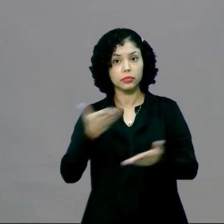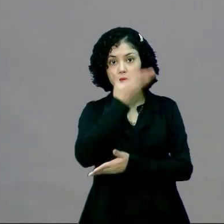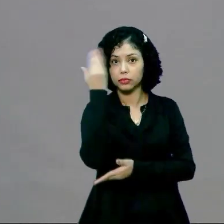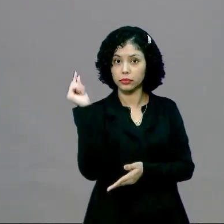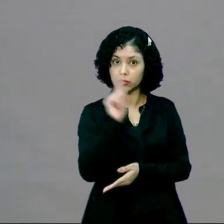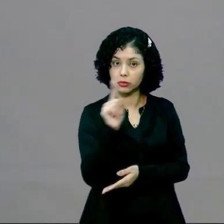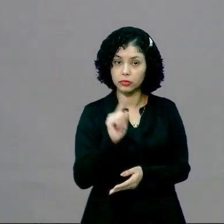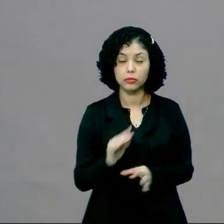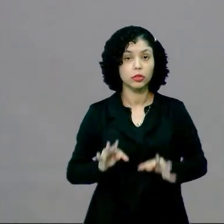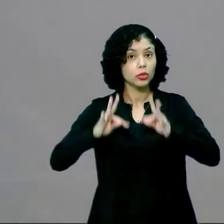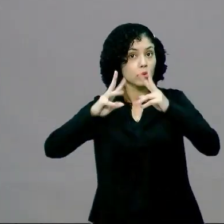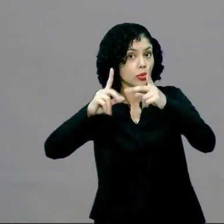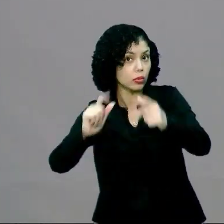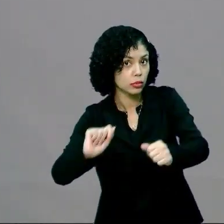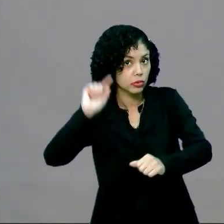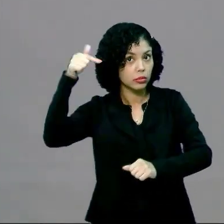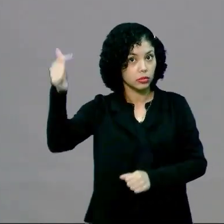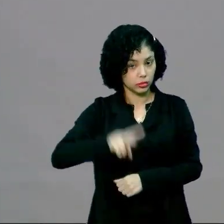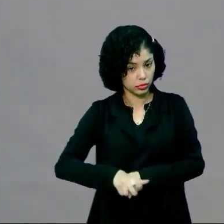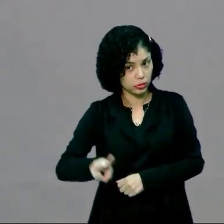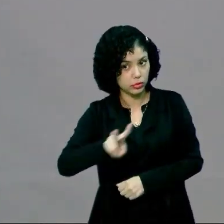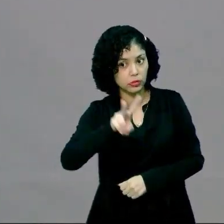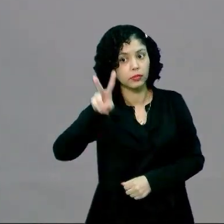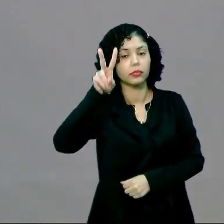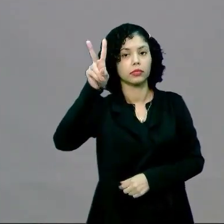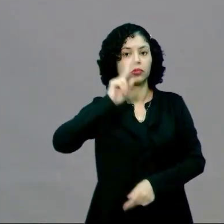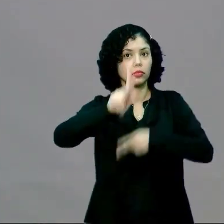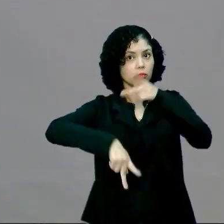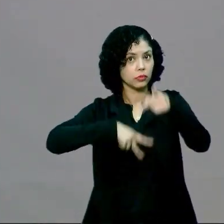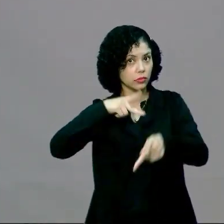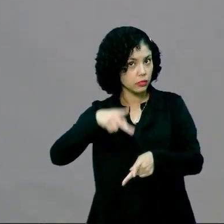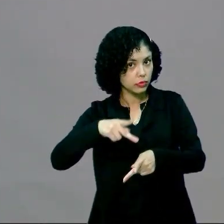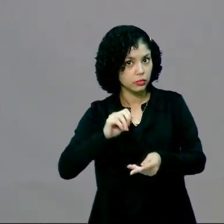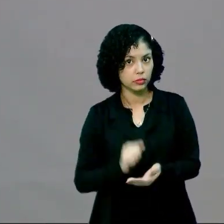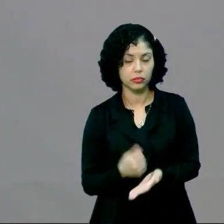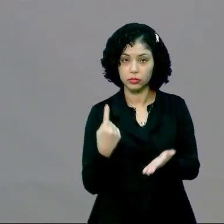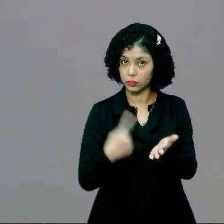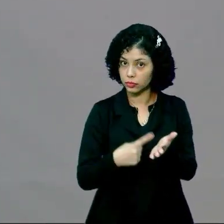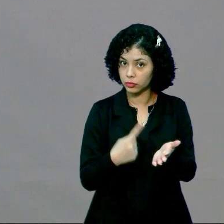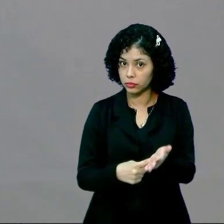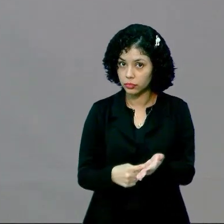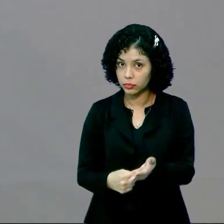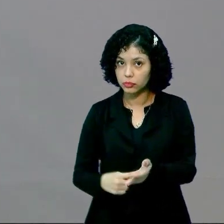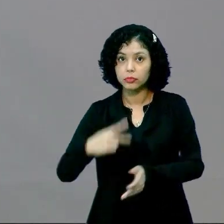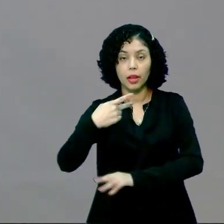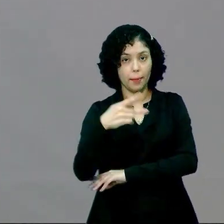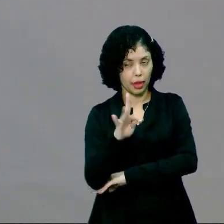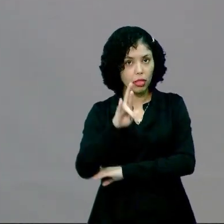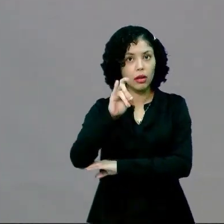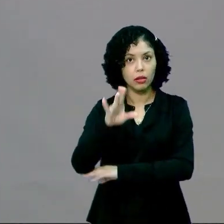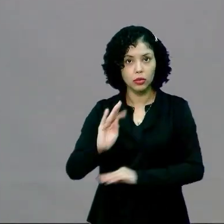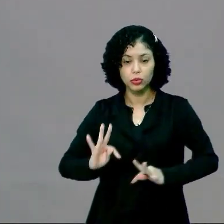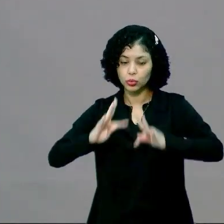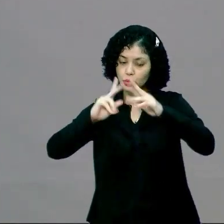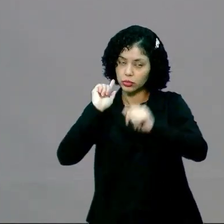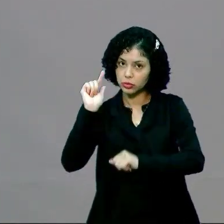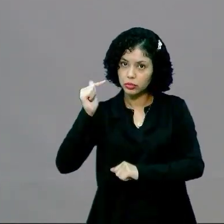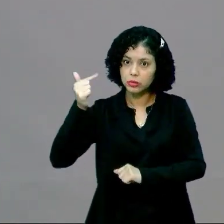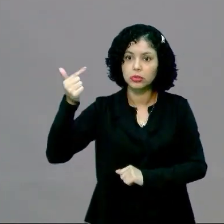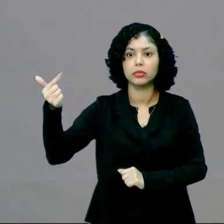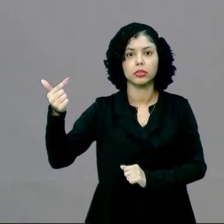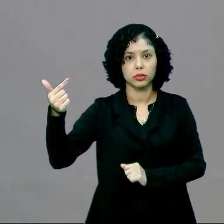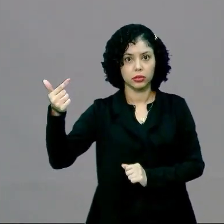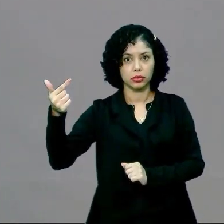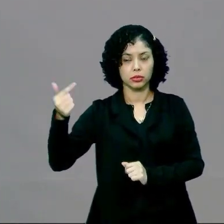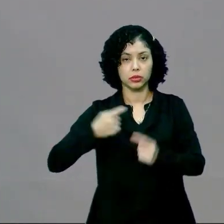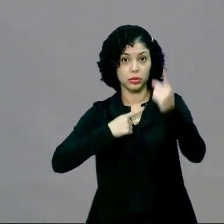não se esqueça, tudo aquilo que tem valor para um povo é considerado patrimônio. Tudo aquilo que